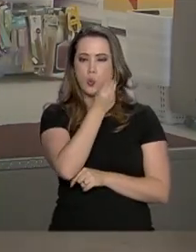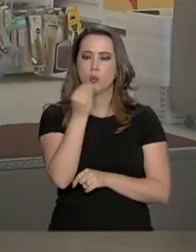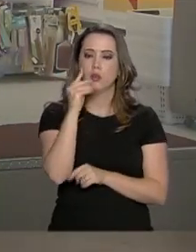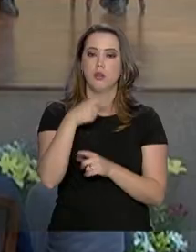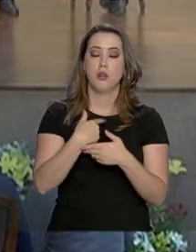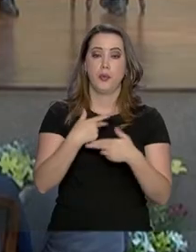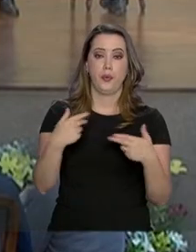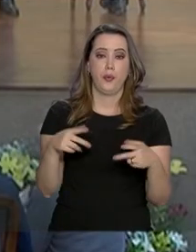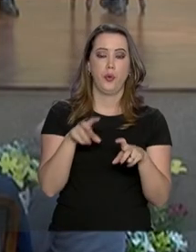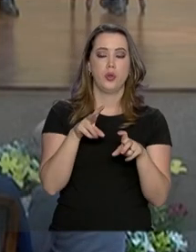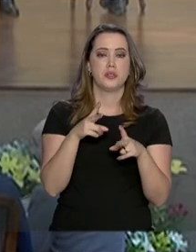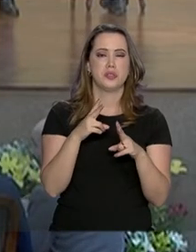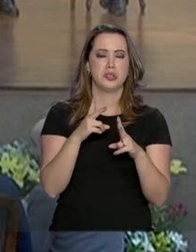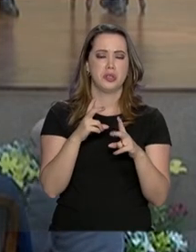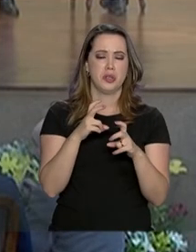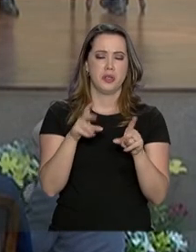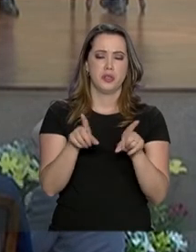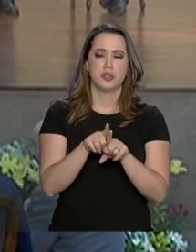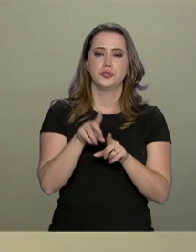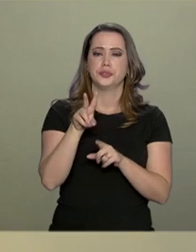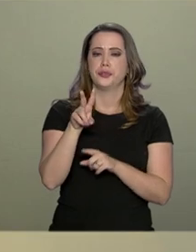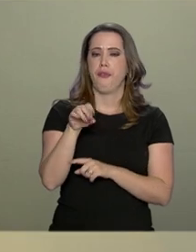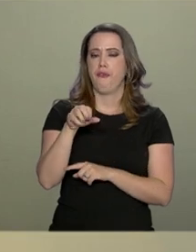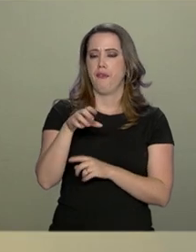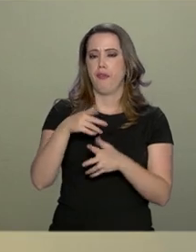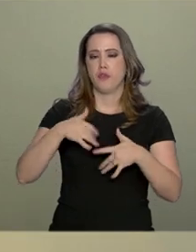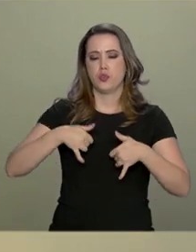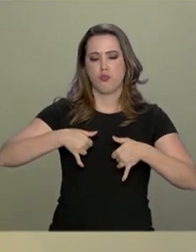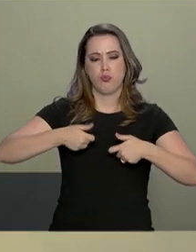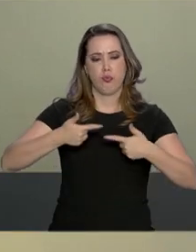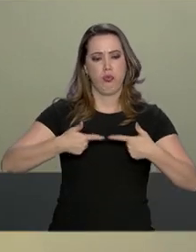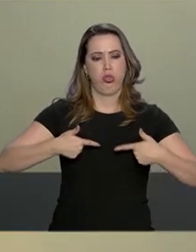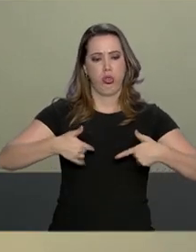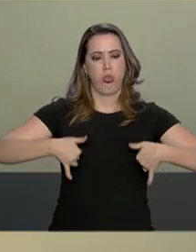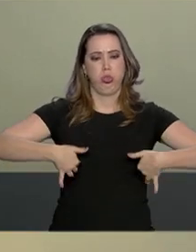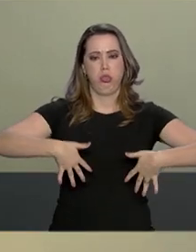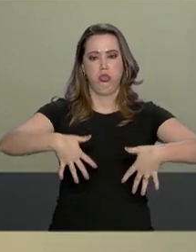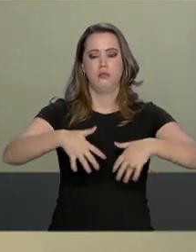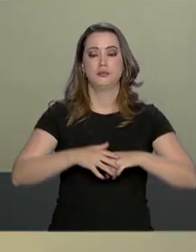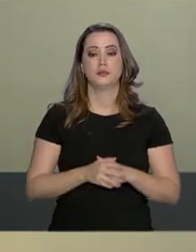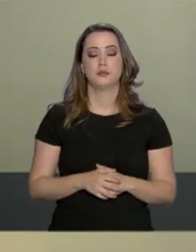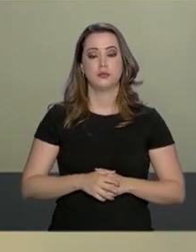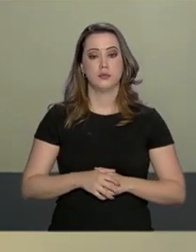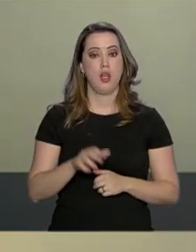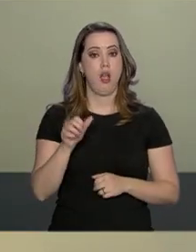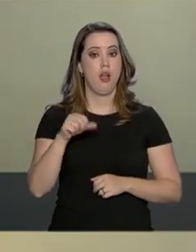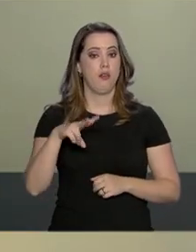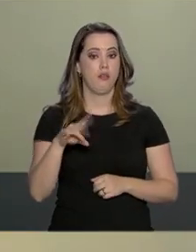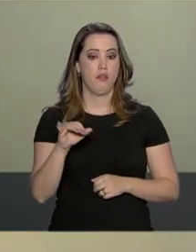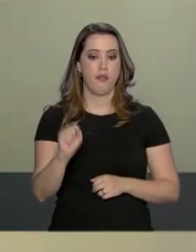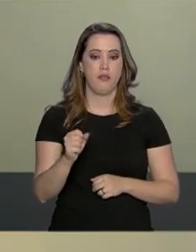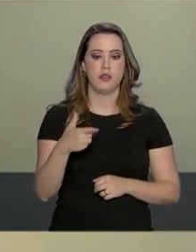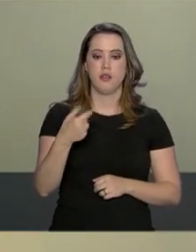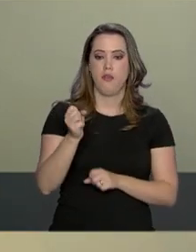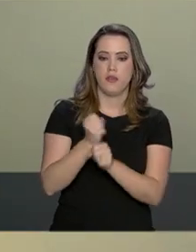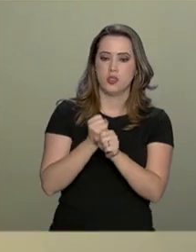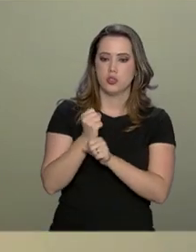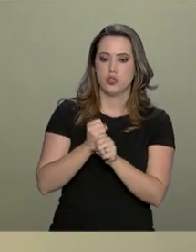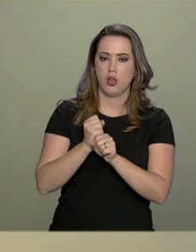agrotóxicos. A Anvisa faz 20 e, com certeza, fará 20, mais 20, mais 20, crescendo